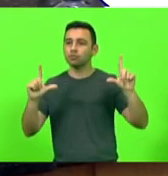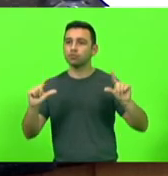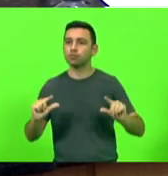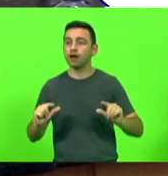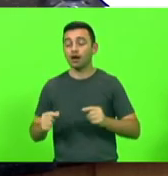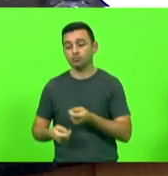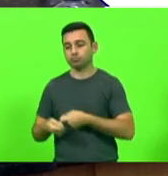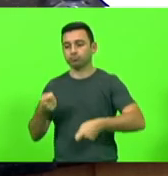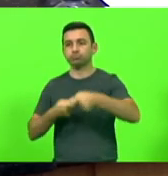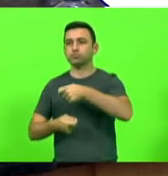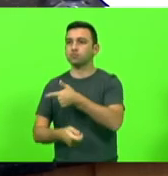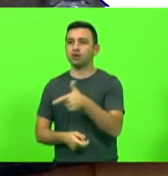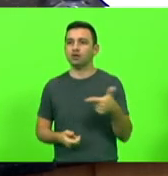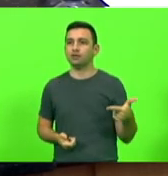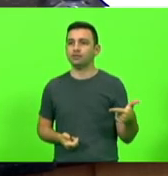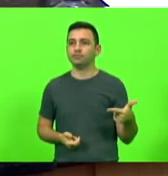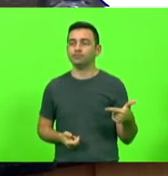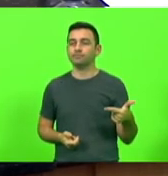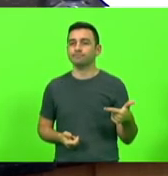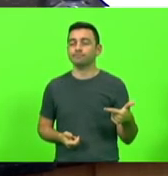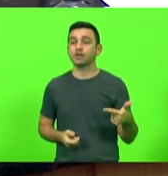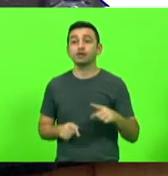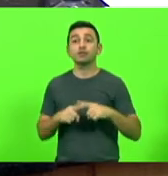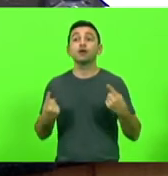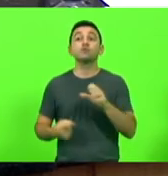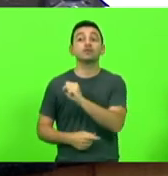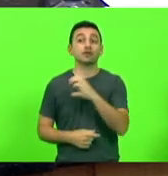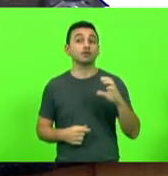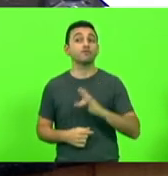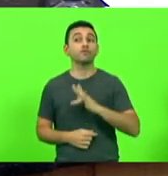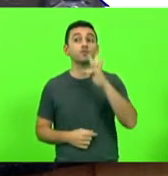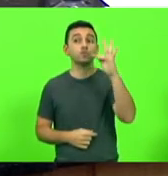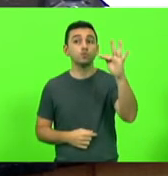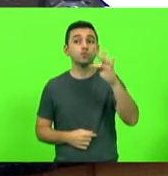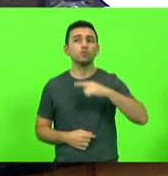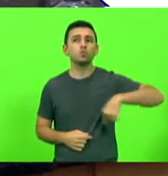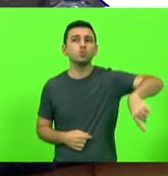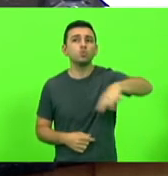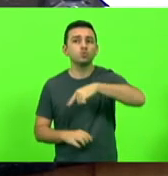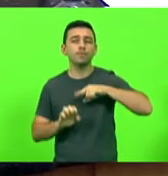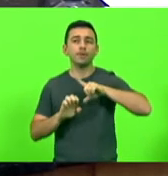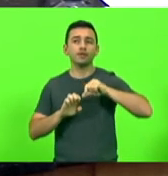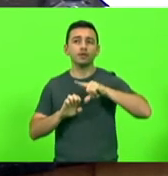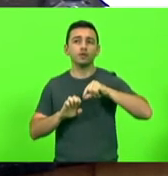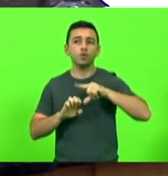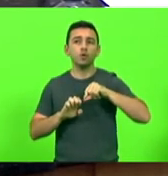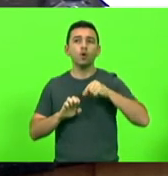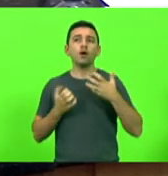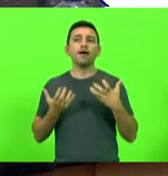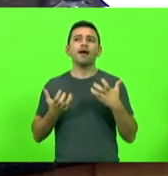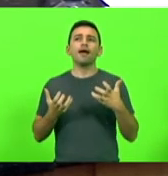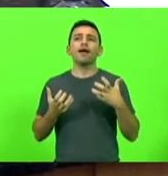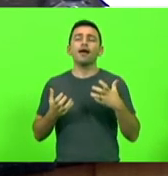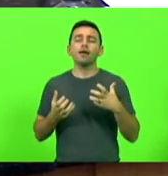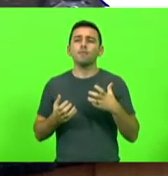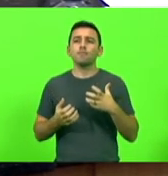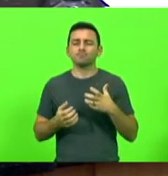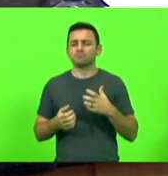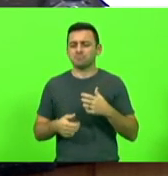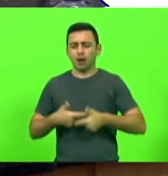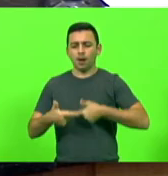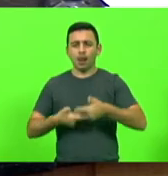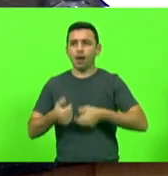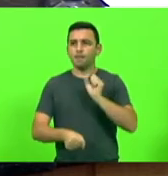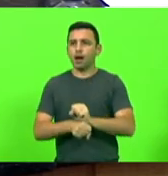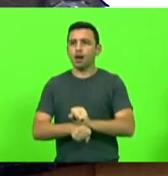riqueza. O que será de Santa Catarina o dia que os nossos empreendedores resolverem parar de gerar riqueza? Porque é